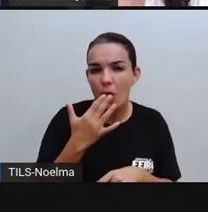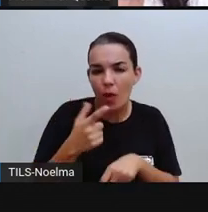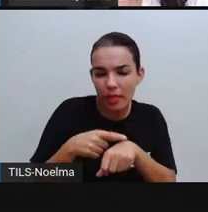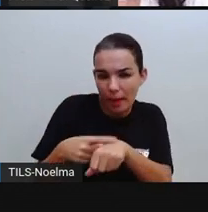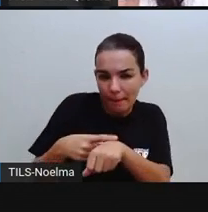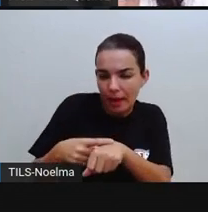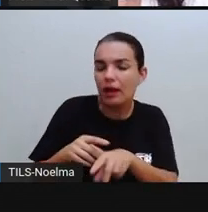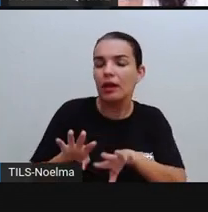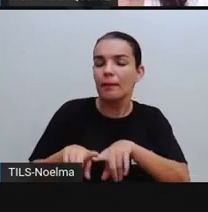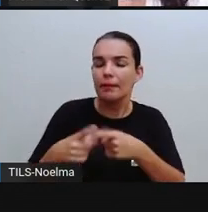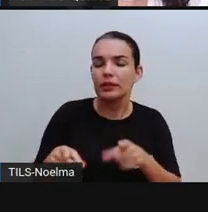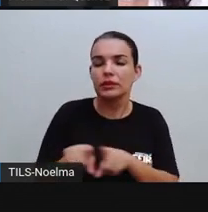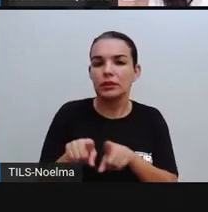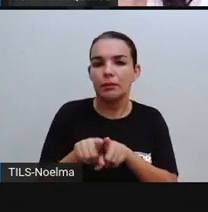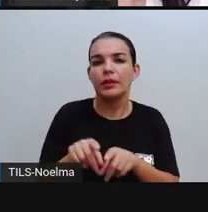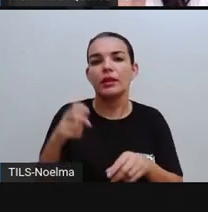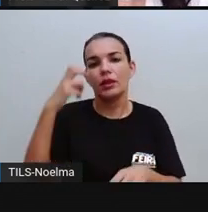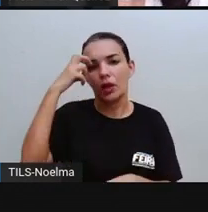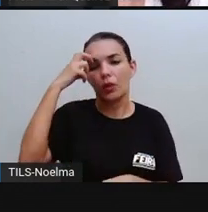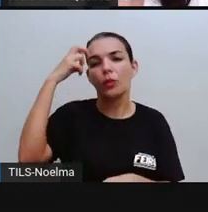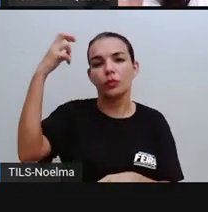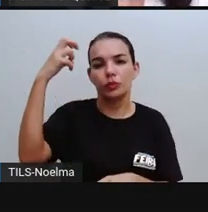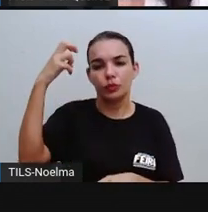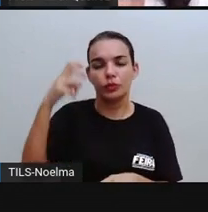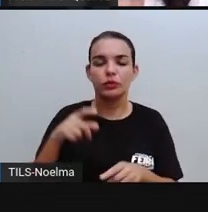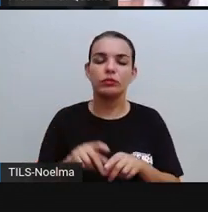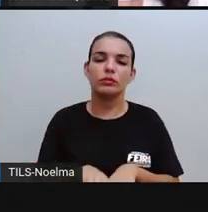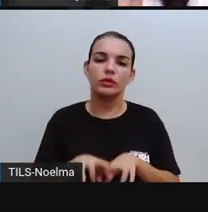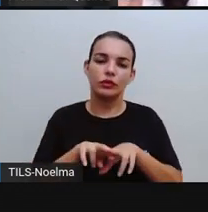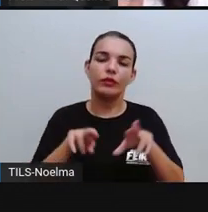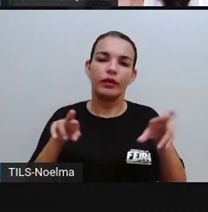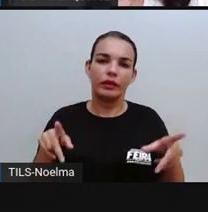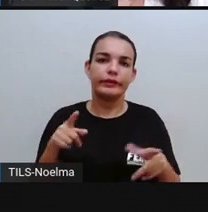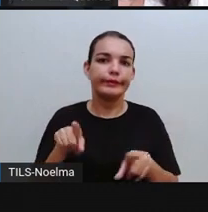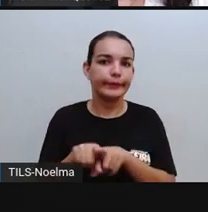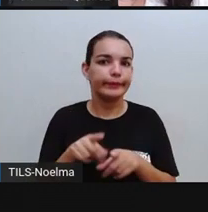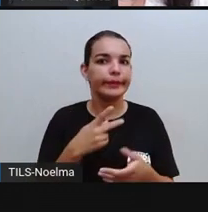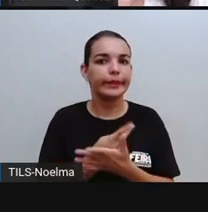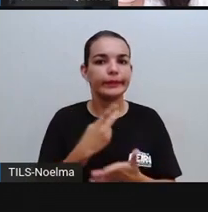acontece racismo contra a cultura, né?